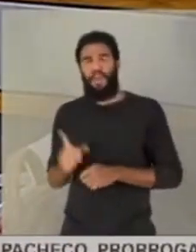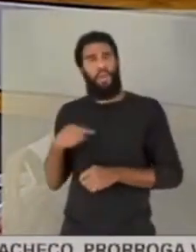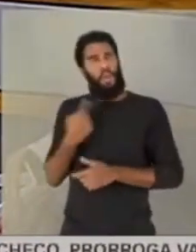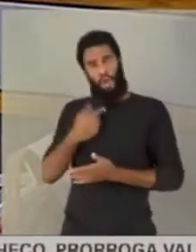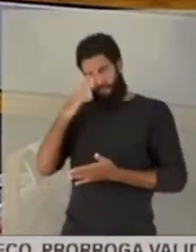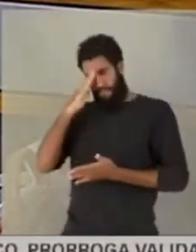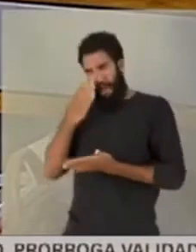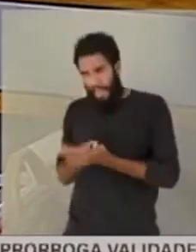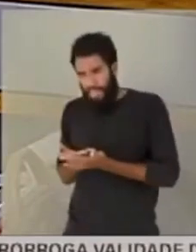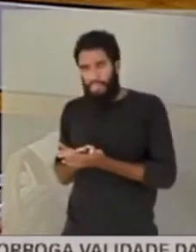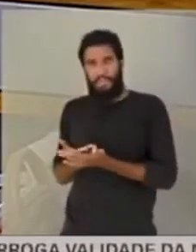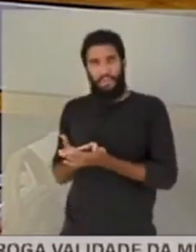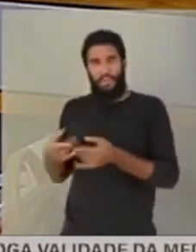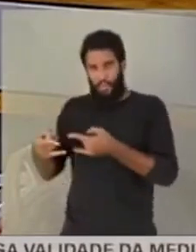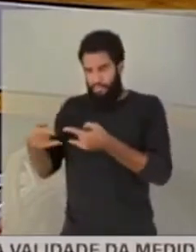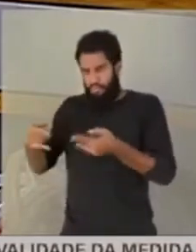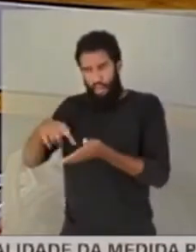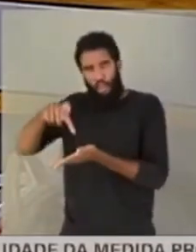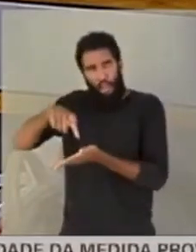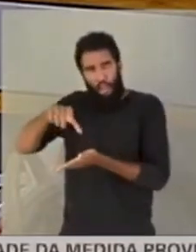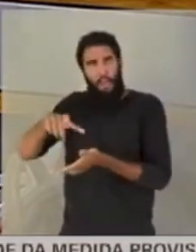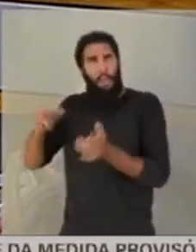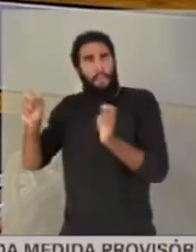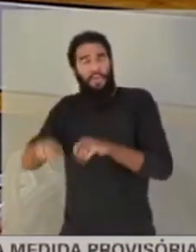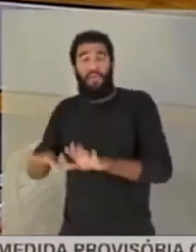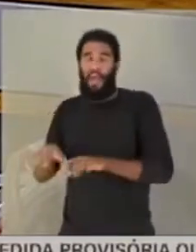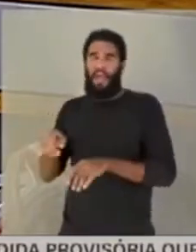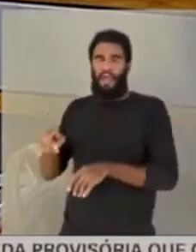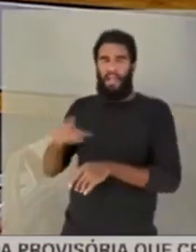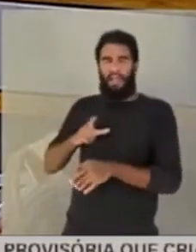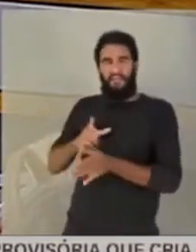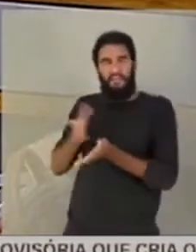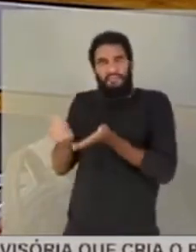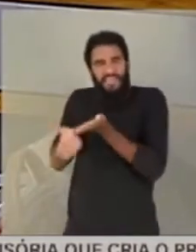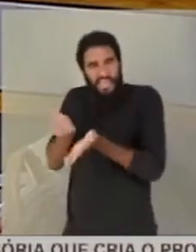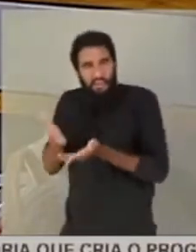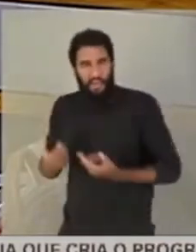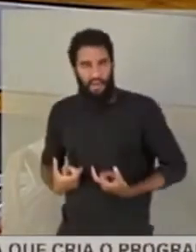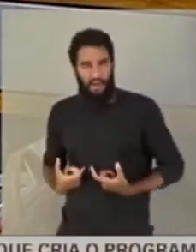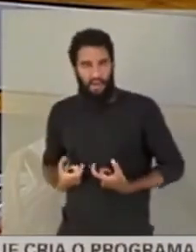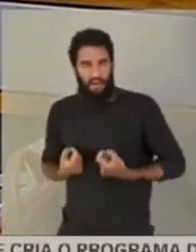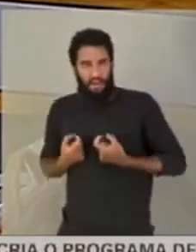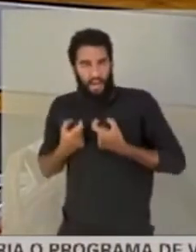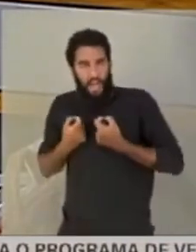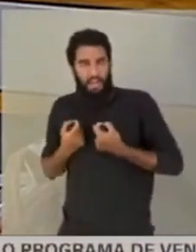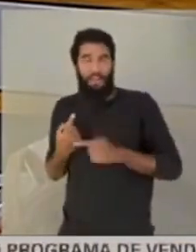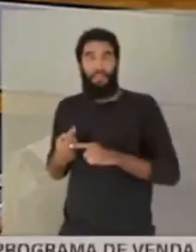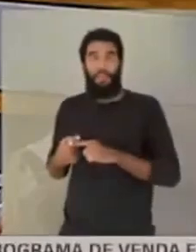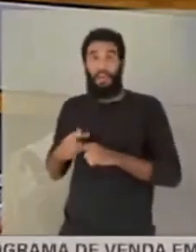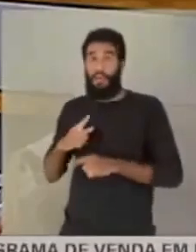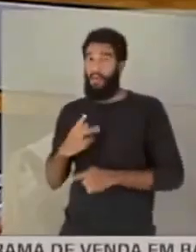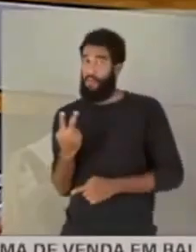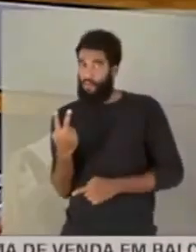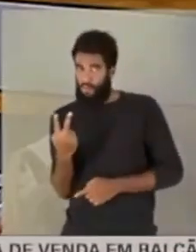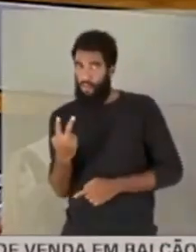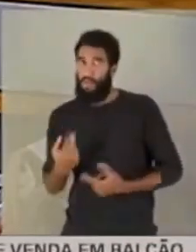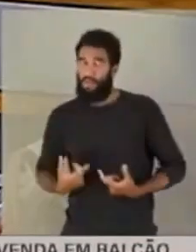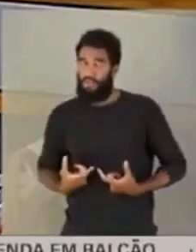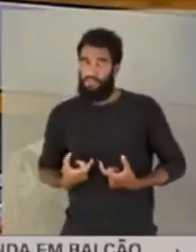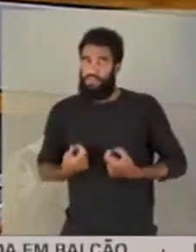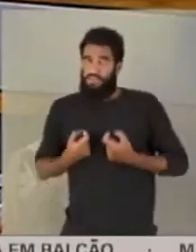confiança nesse plano. Ela teve... Passou por alguns tratamentos de câncer, porque ela teve dois cânceres,